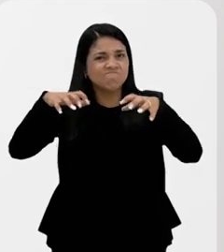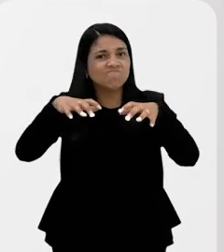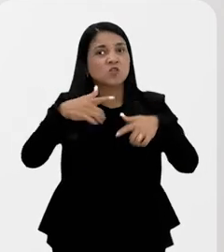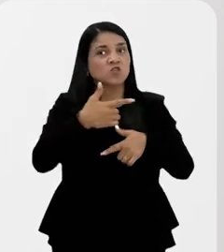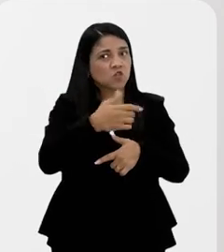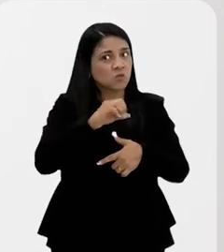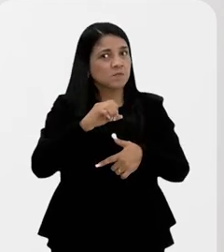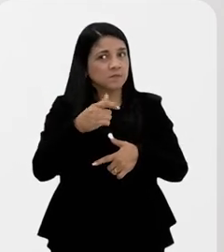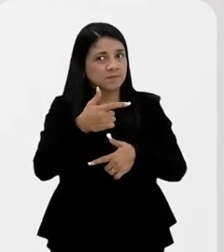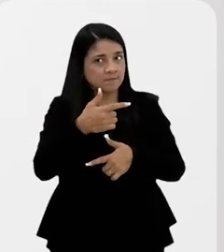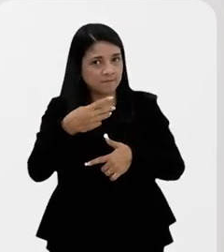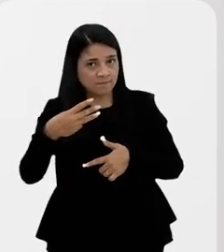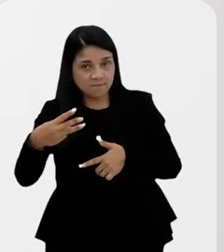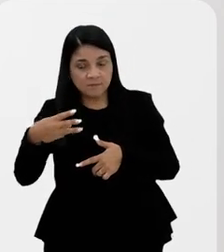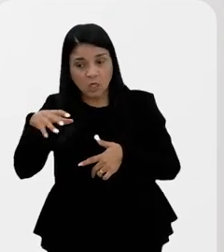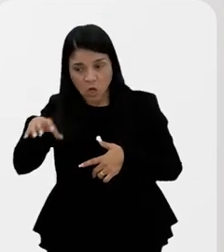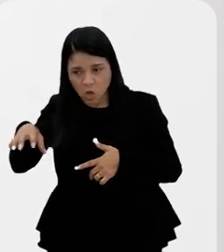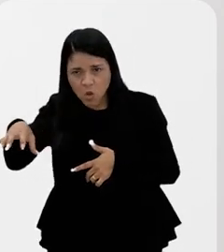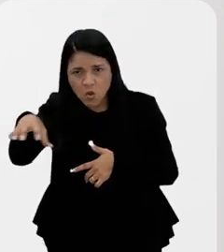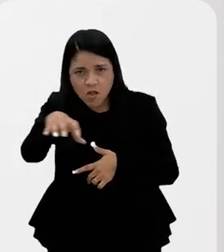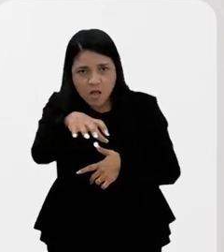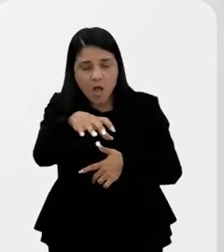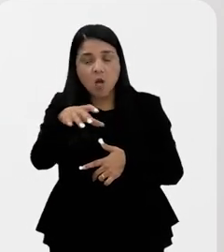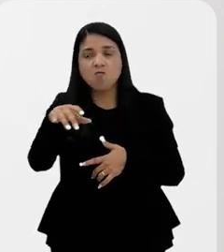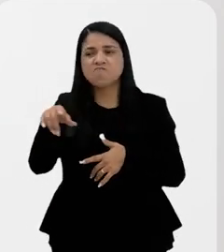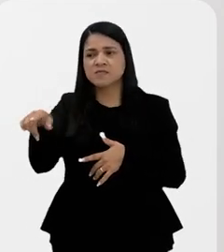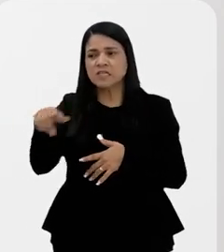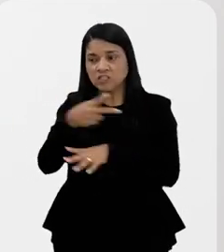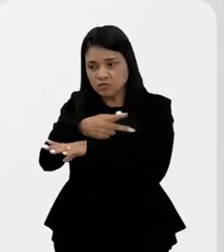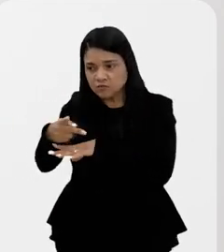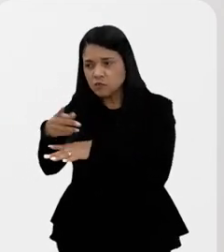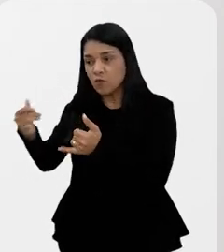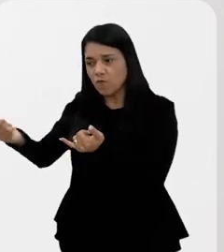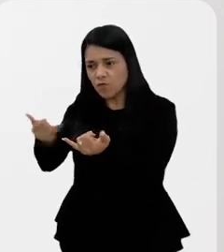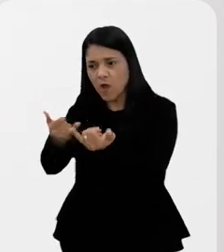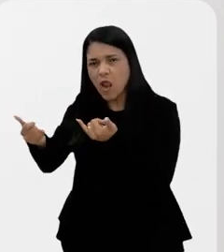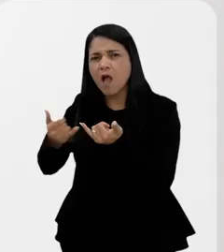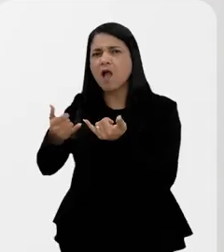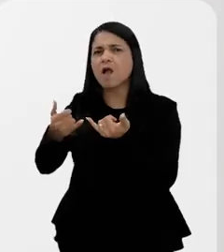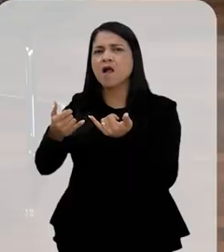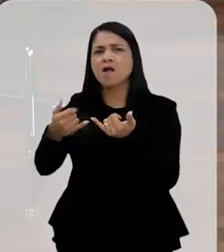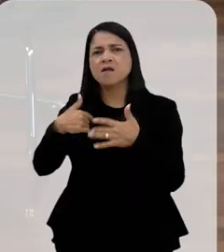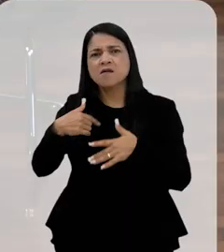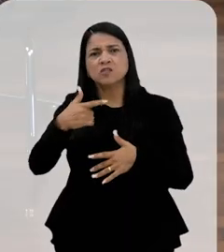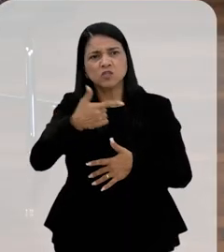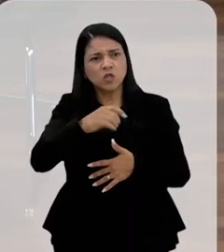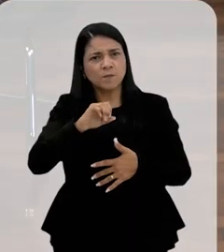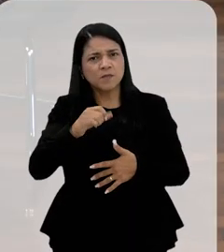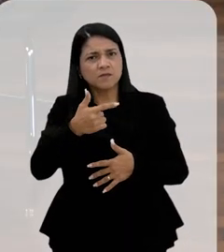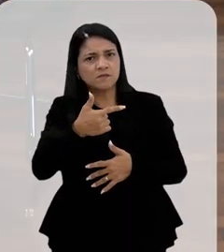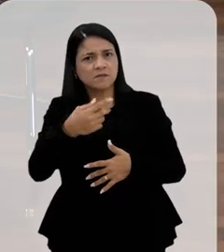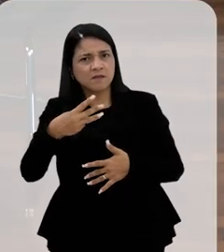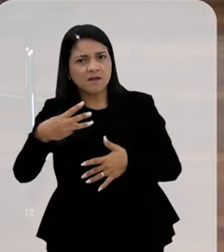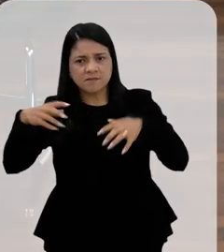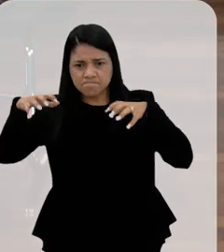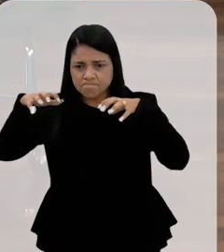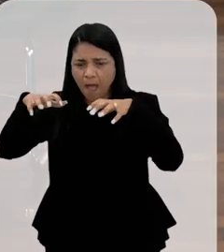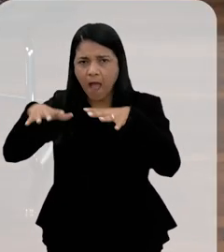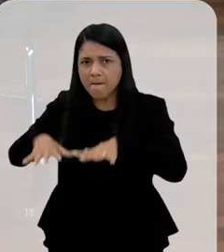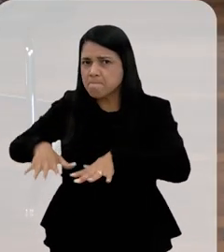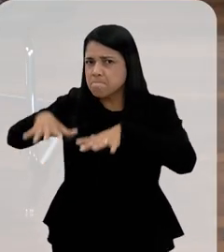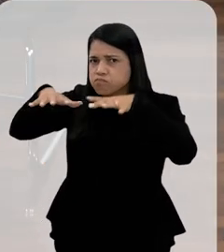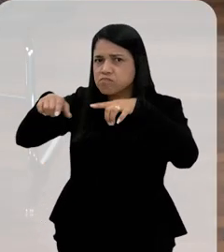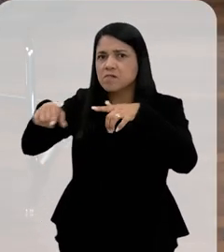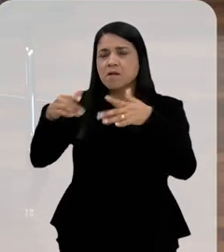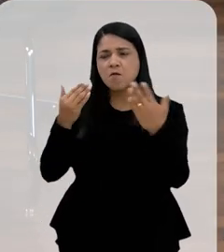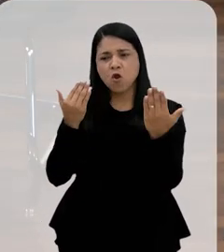Em todos os locais que nós fomos falaram, falavam dessa enchente de 2013, fazendo